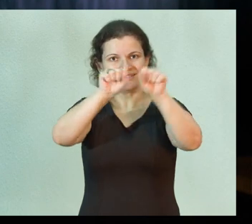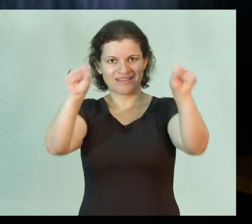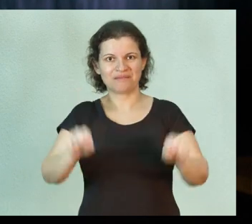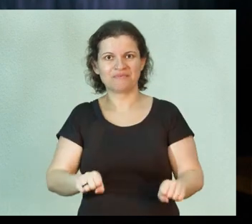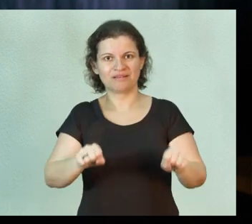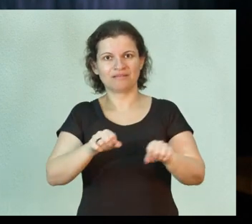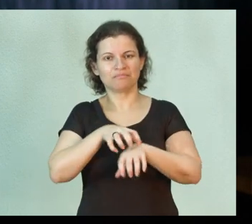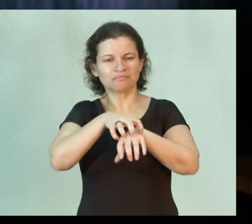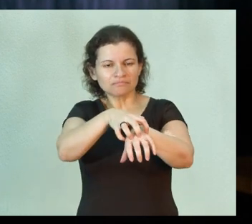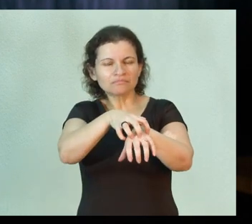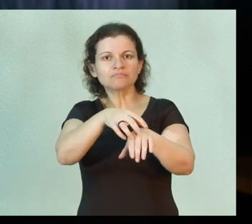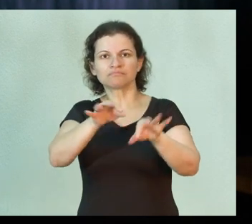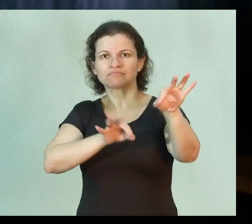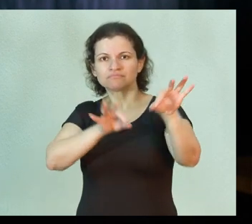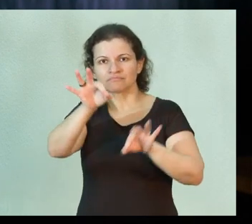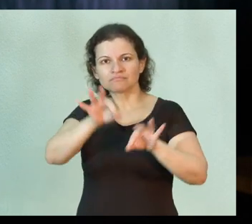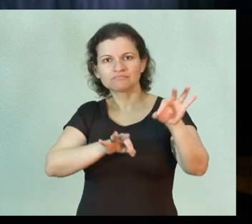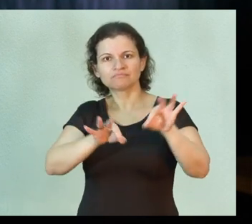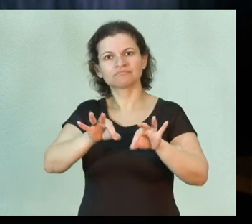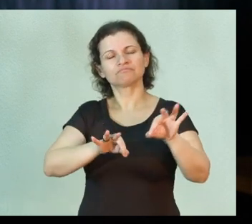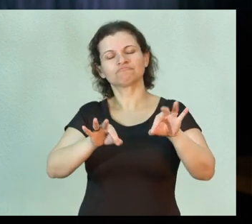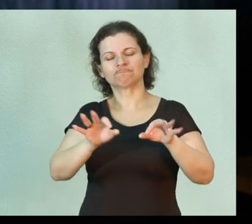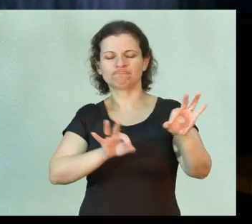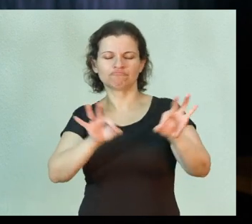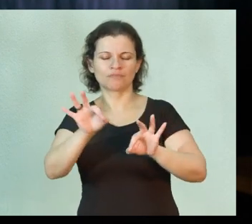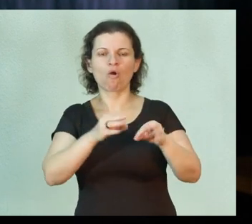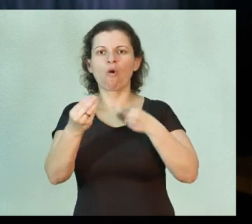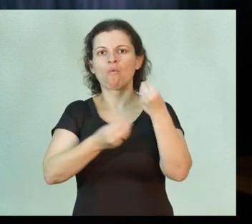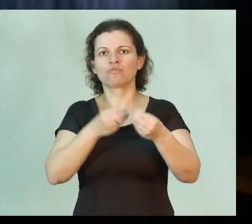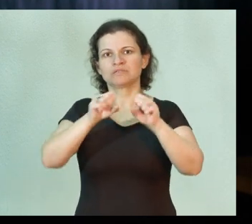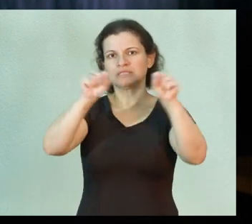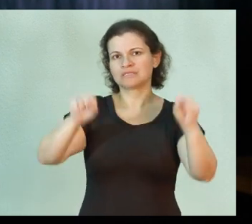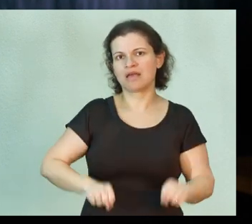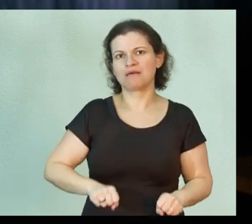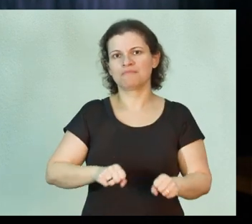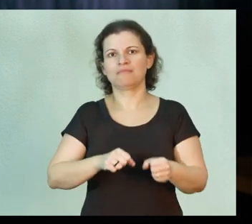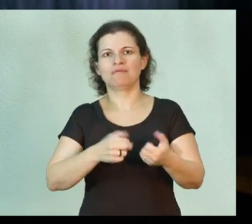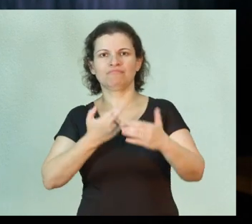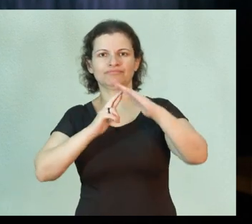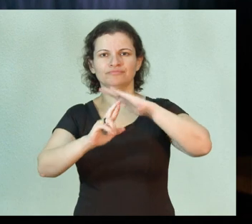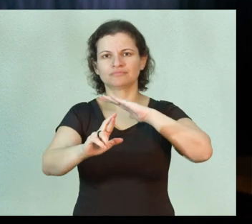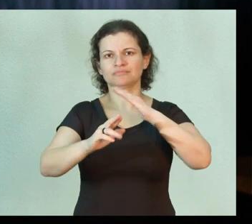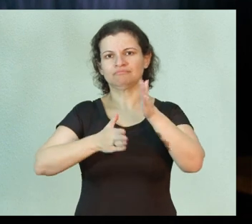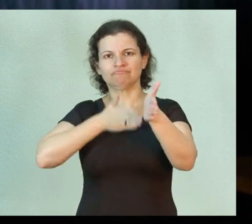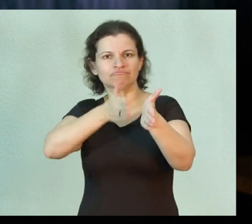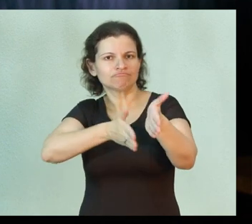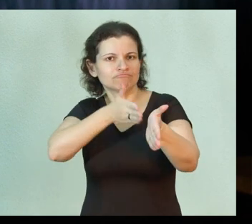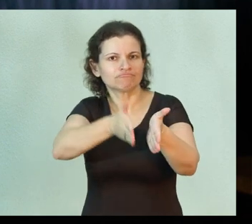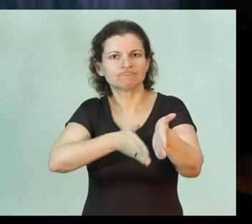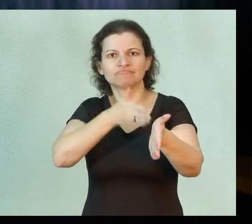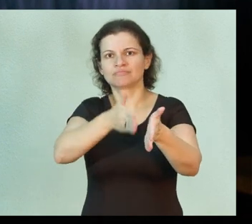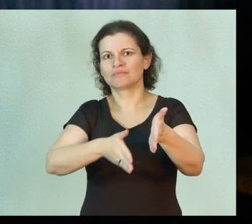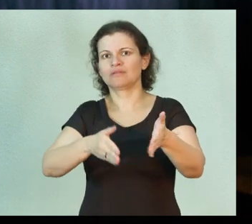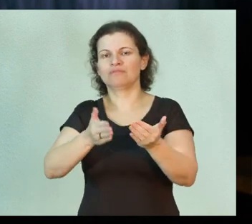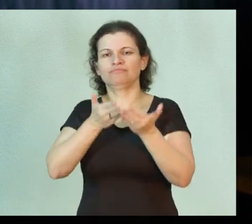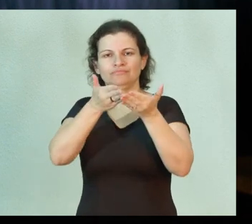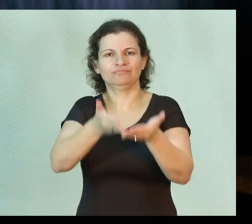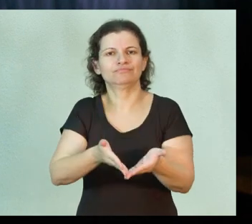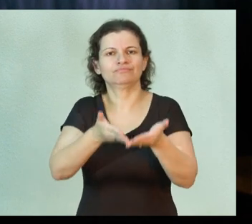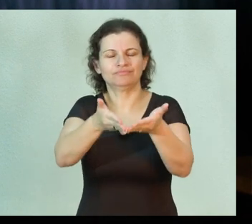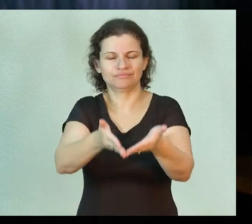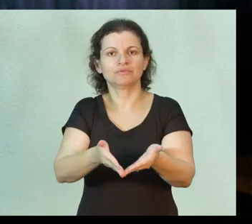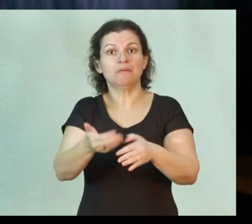para a área de planejamento, de infraestrutura de sistemas rodoviários, ferroviários, portuários.